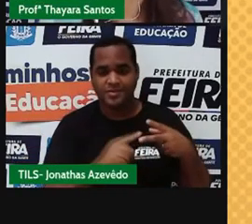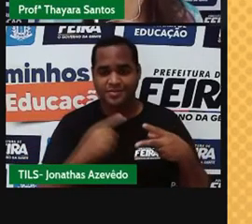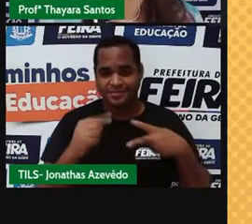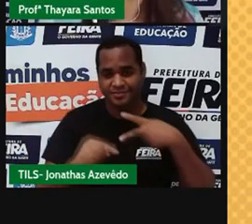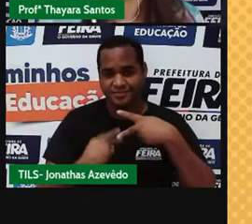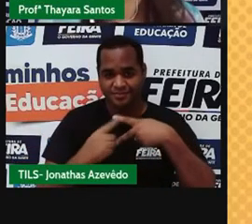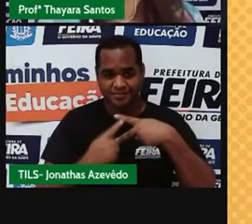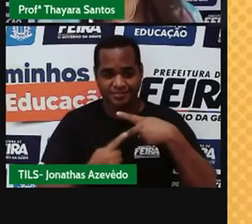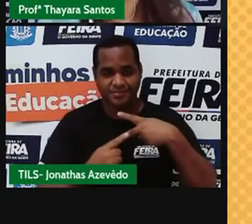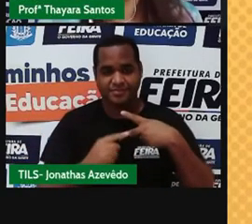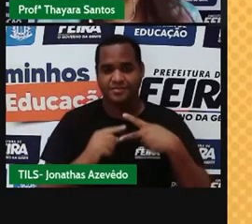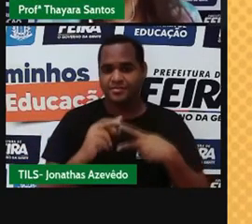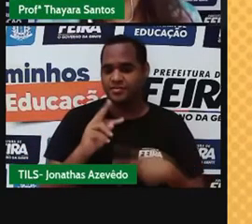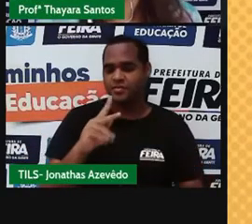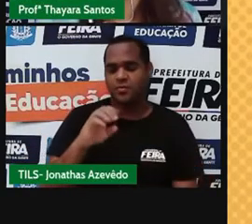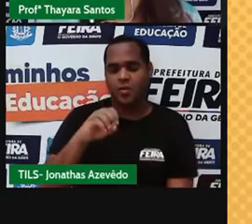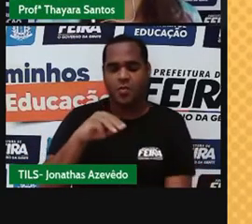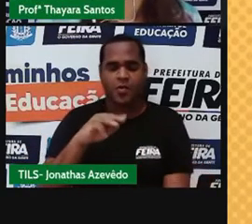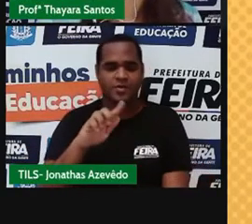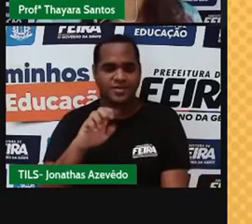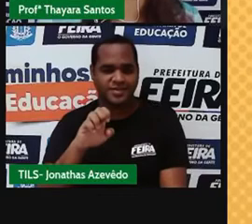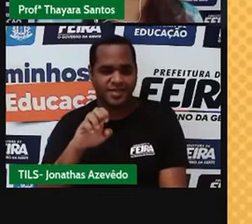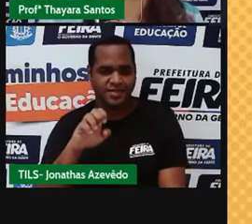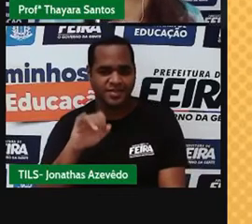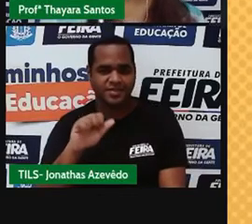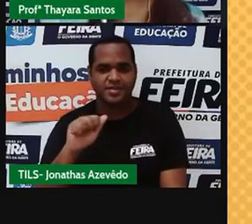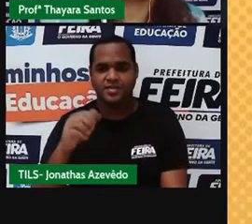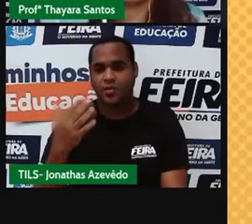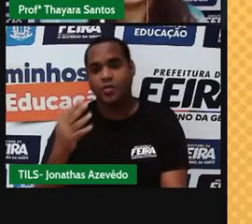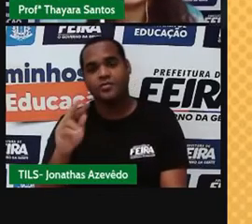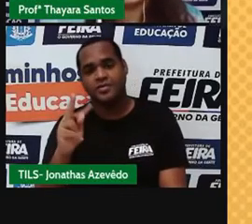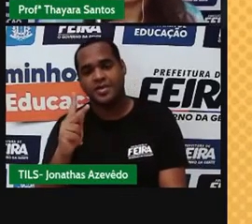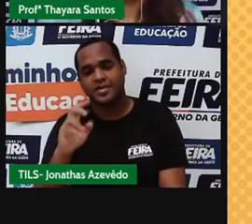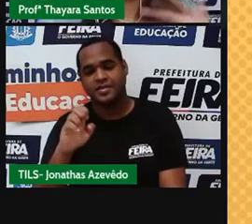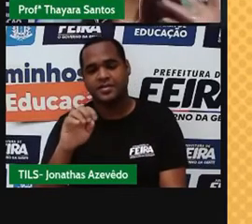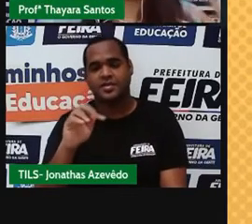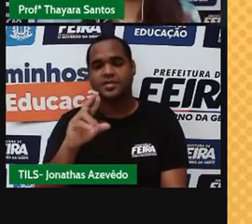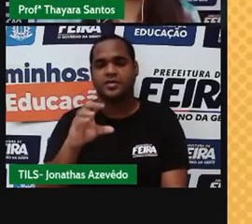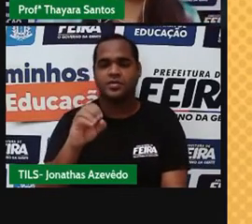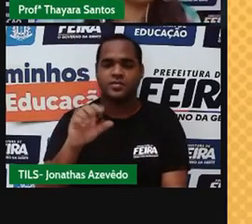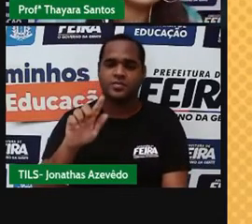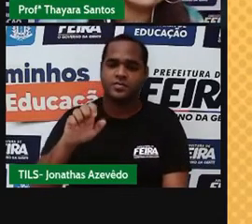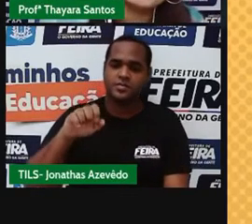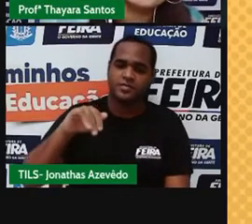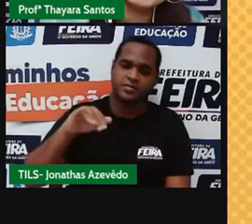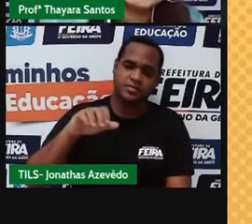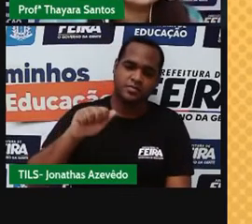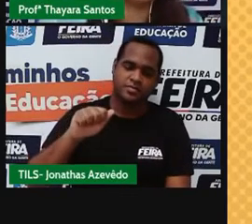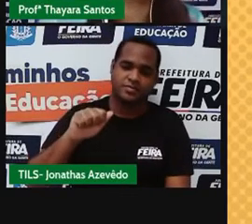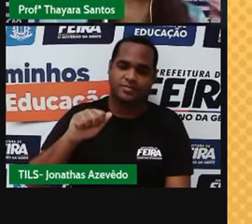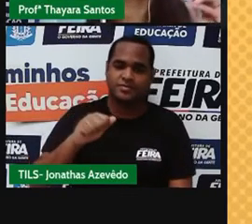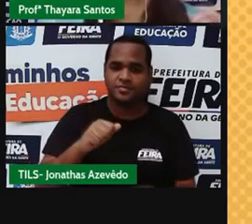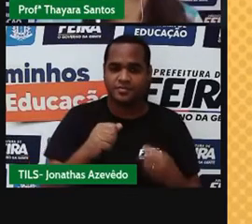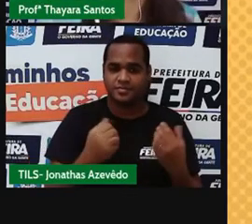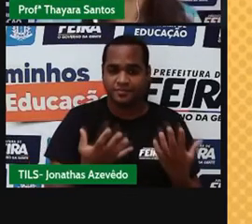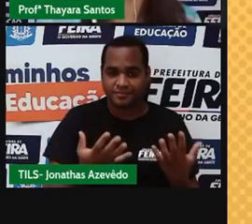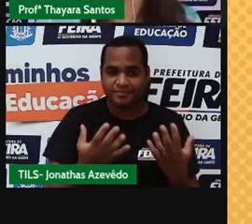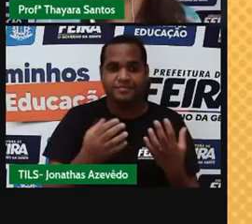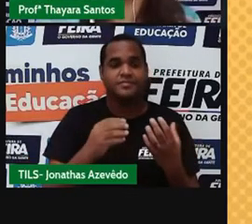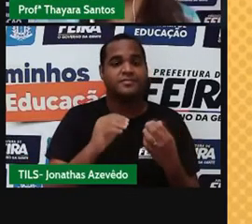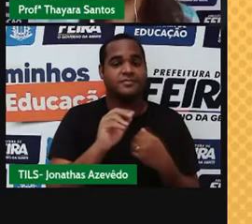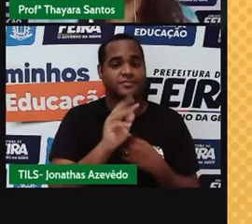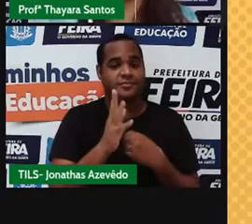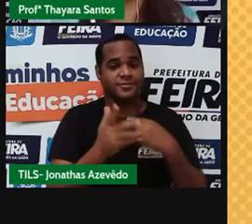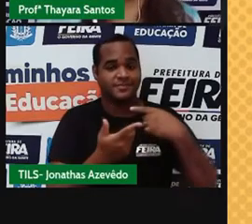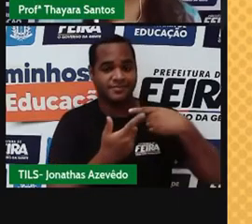tem as misturas homogêneas e as misturas heterogêneas. Quando é que eu tenho uma mistura homogênea? A gente tem uma